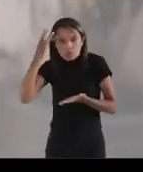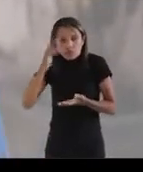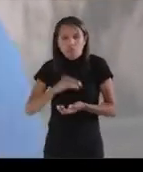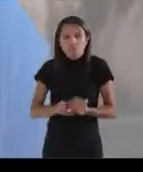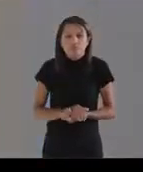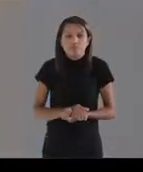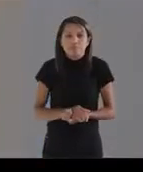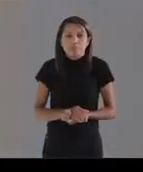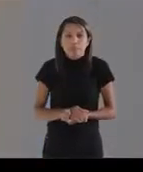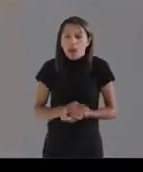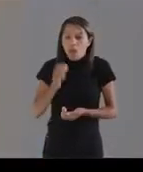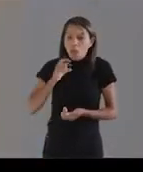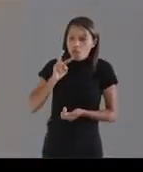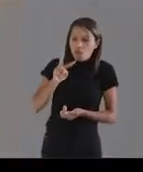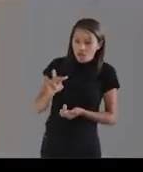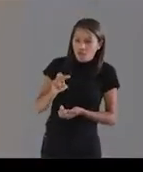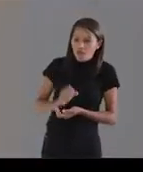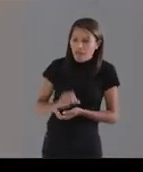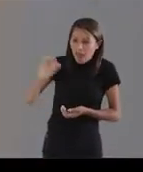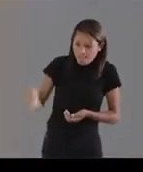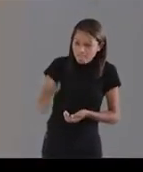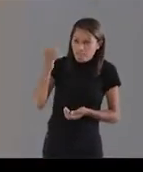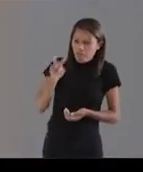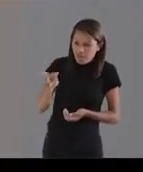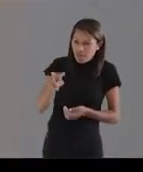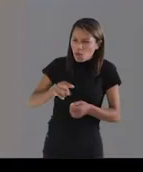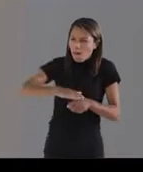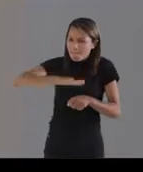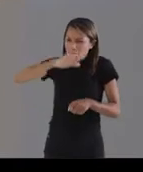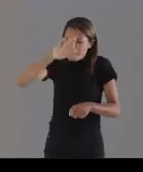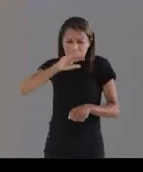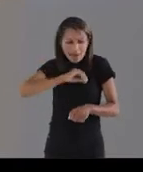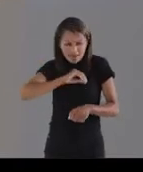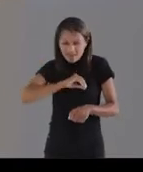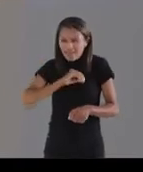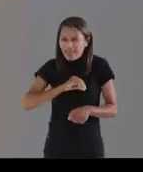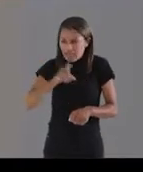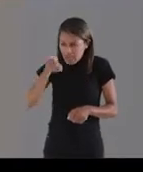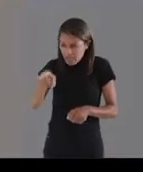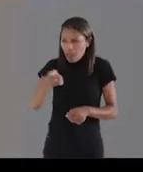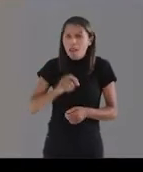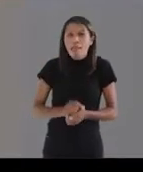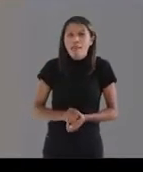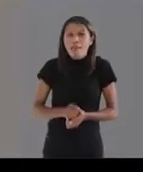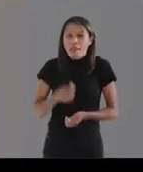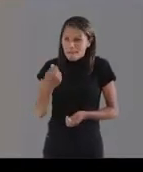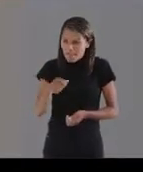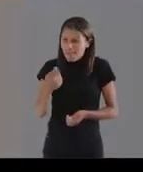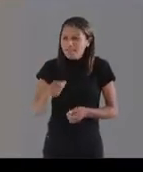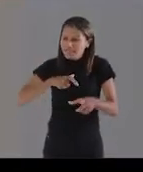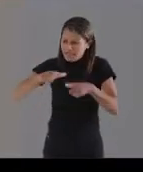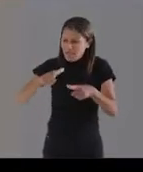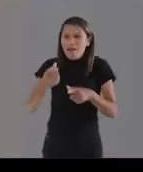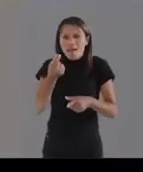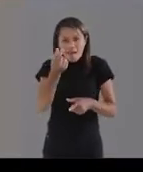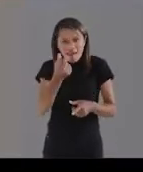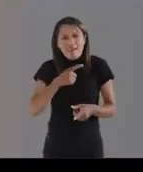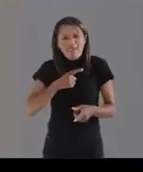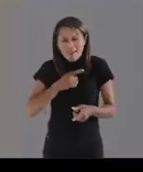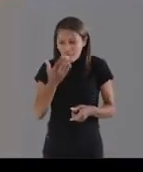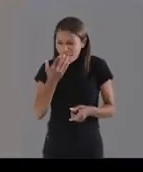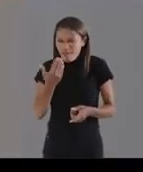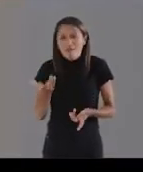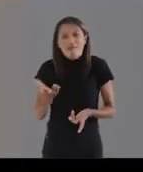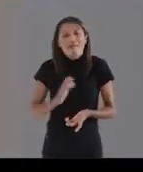pessoas a mudar de vida. Peguei ali essa chance do Programa Mais Vida, do carrinho, eu digo que é ali que a gente tem que tirar o nosso